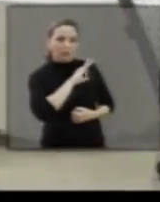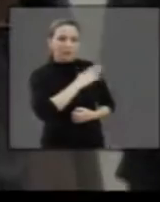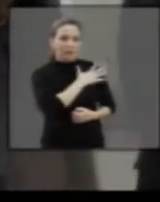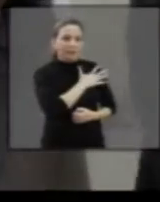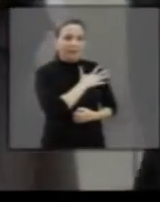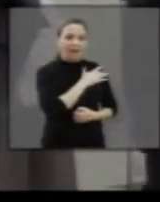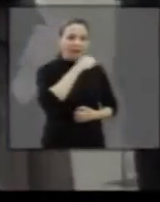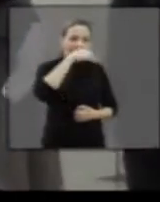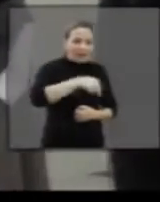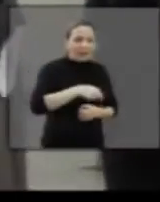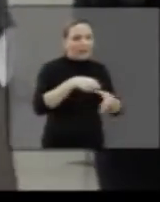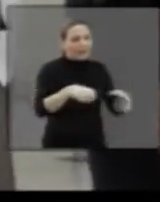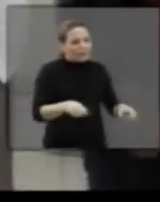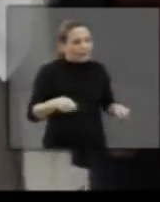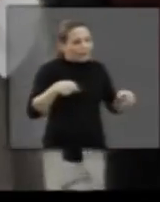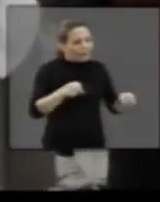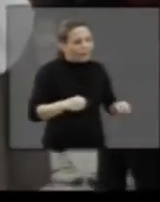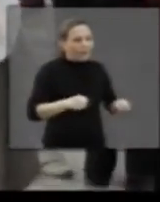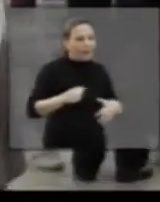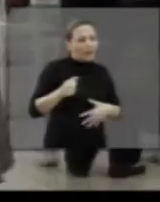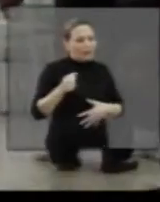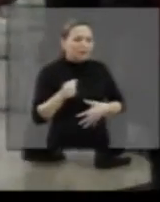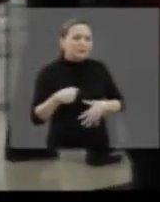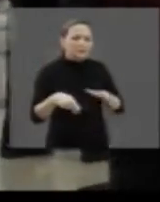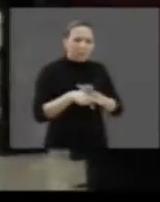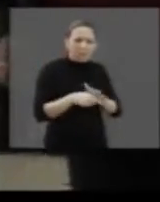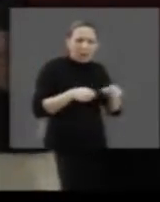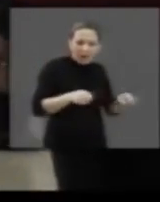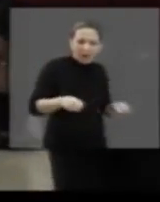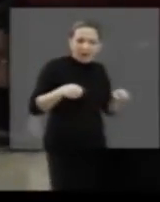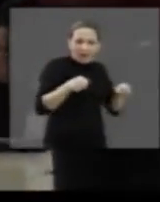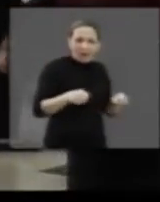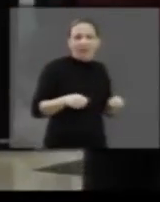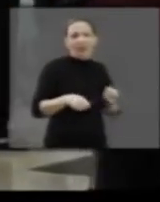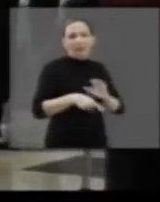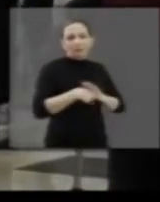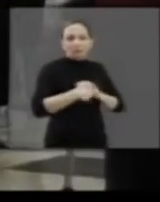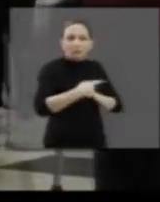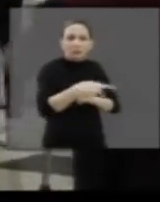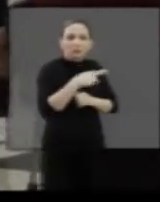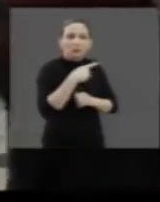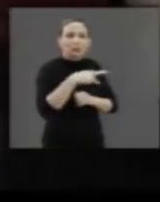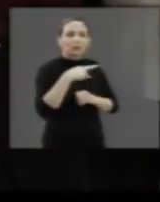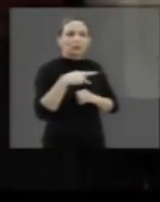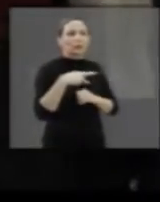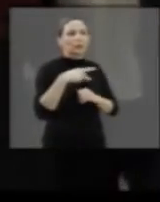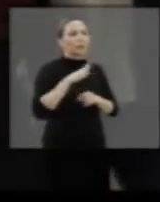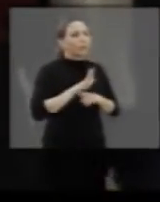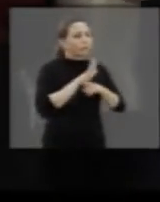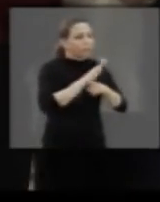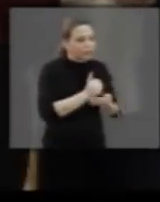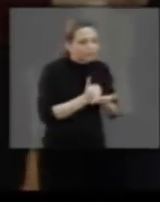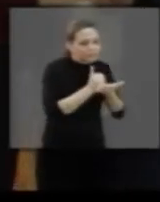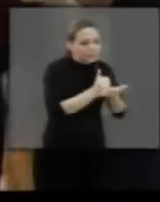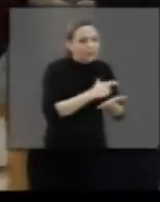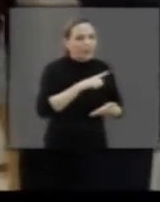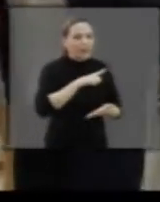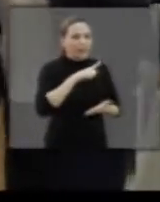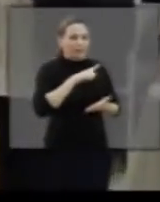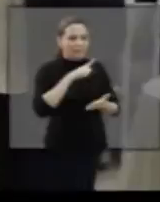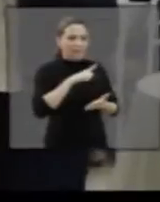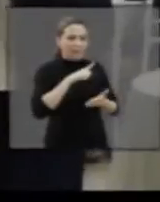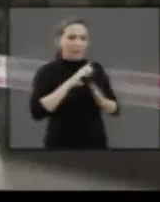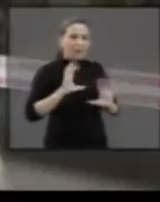mas que estão aqui. Estão de cadeira de rodas, alguns até dançando, né, mesmo com a cadeira de rodas, estão dançando com alguma cuidadora. Enfim,